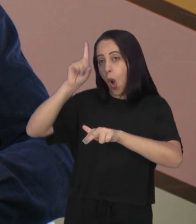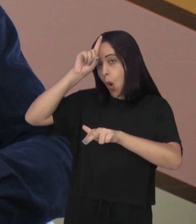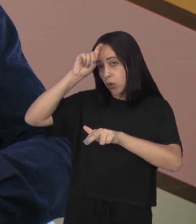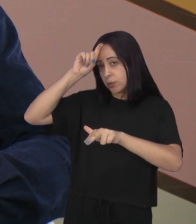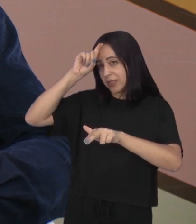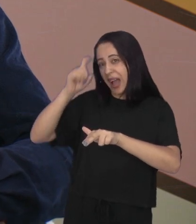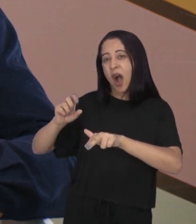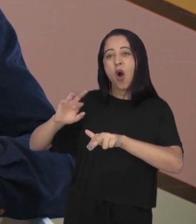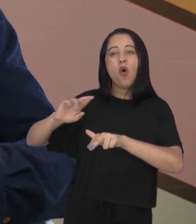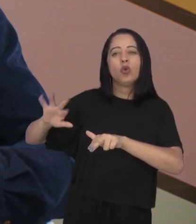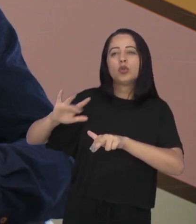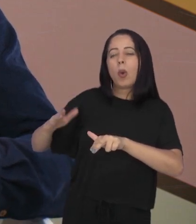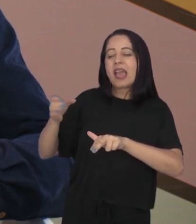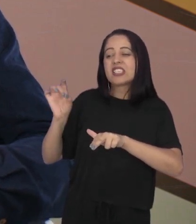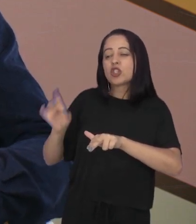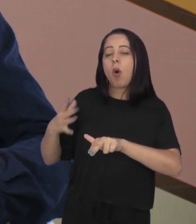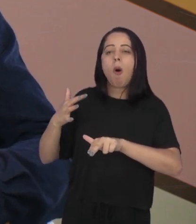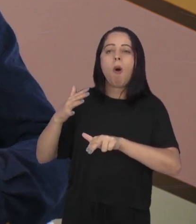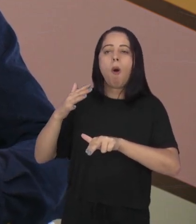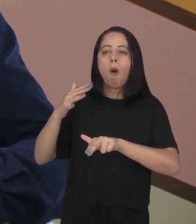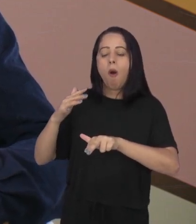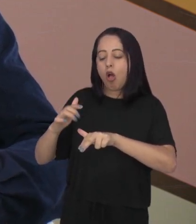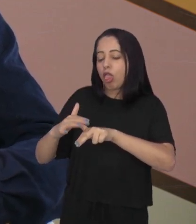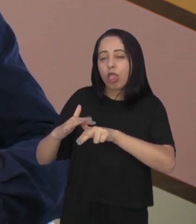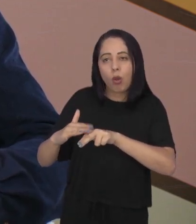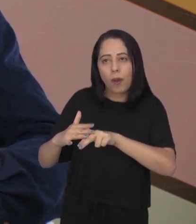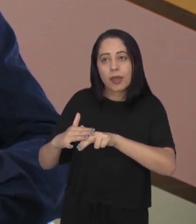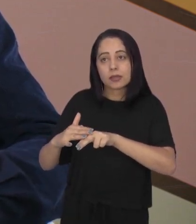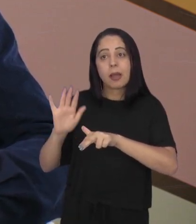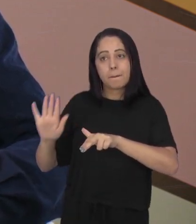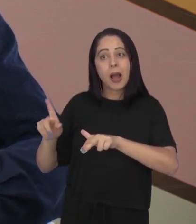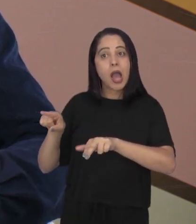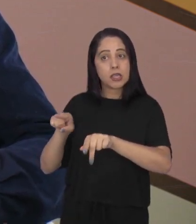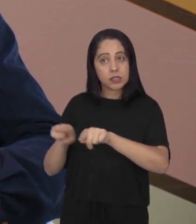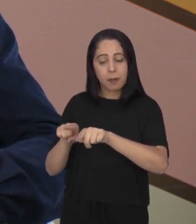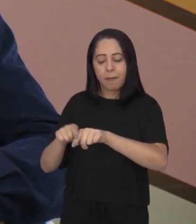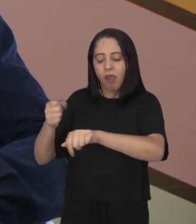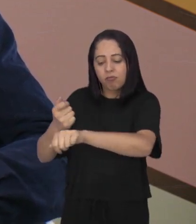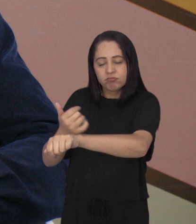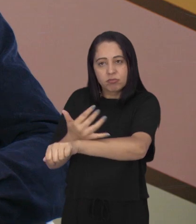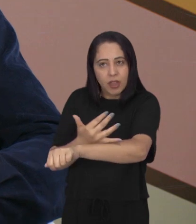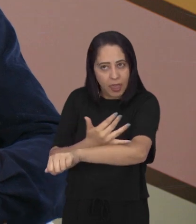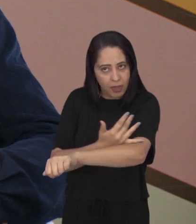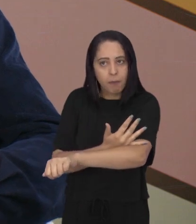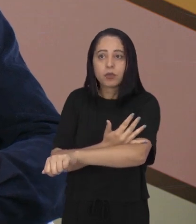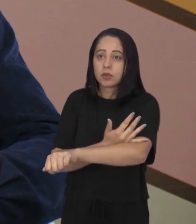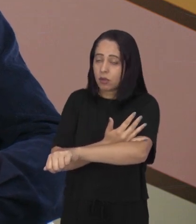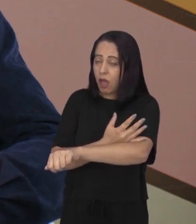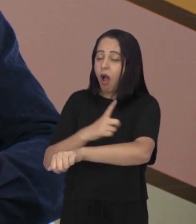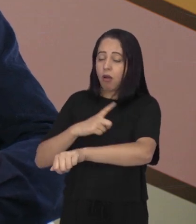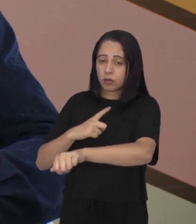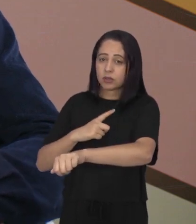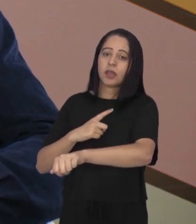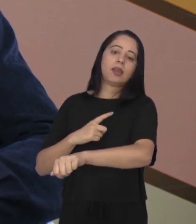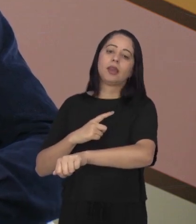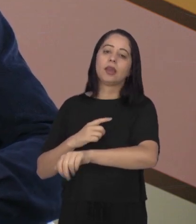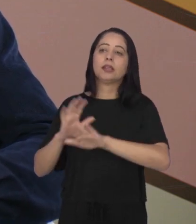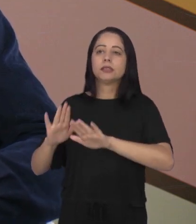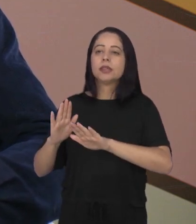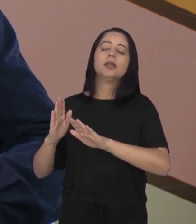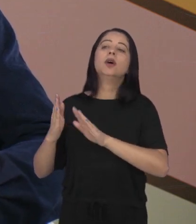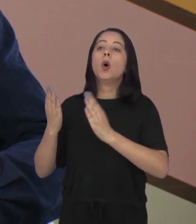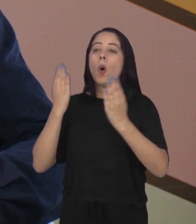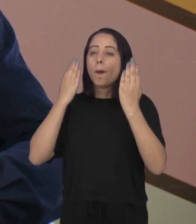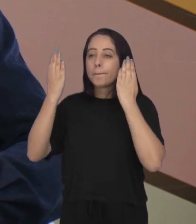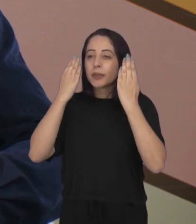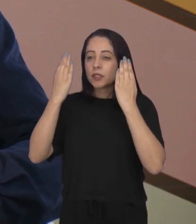não é só sobre a patologia, sobre a doença, mas existem aspectos emocionais que estão relacionados ao contexto, né?